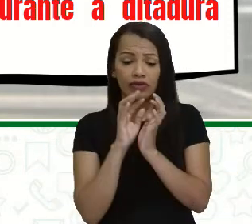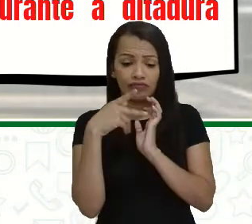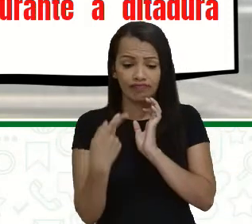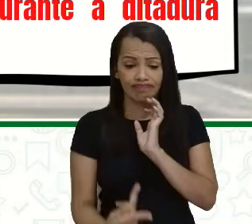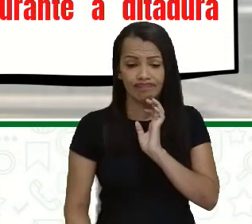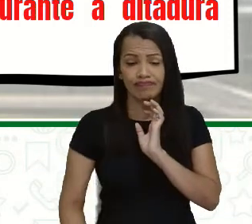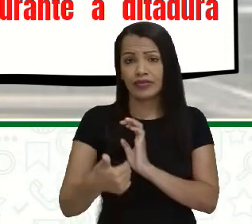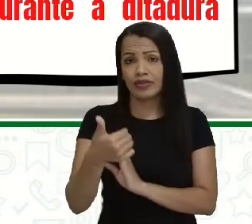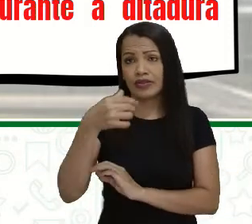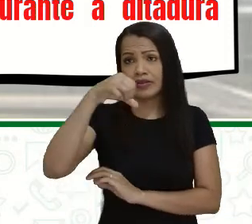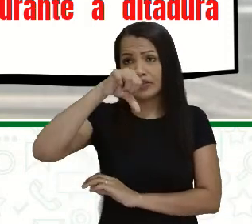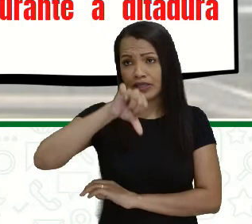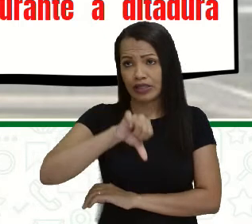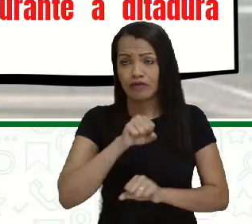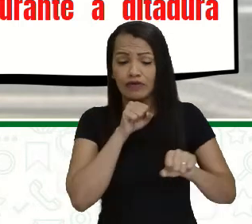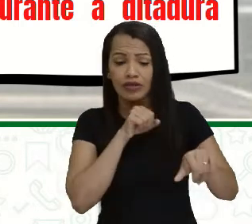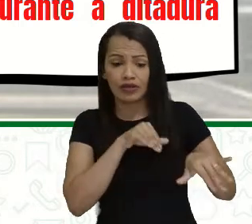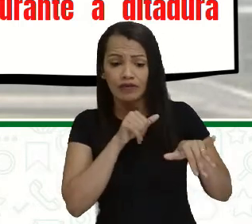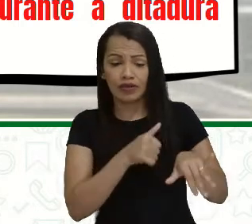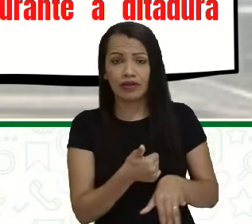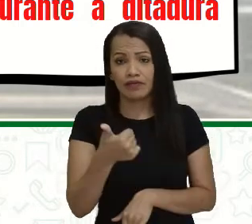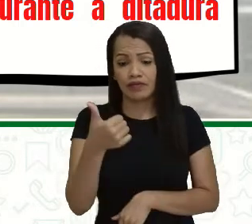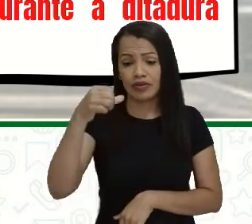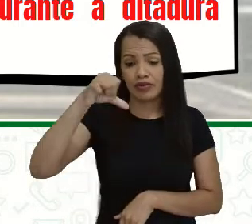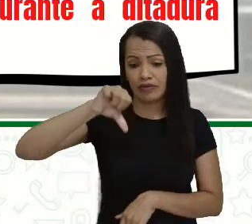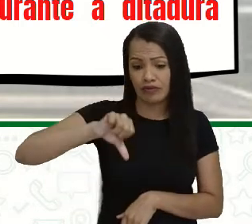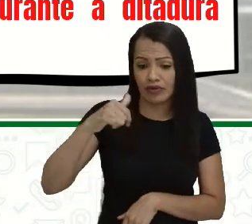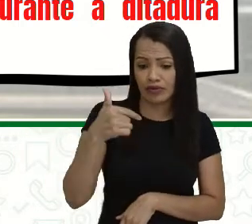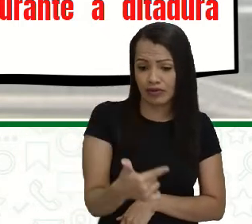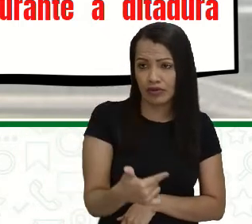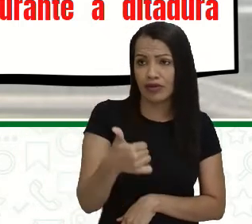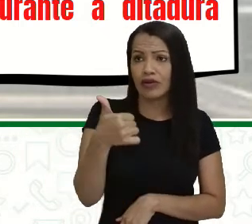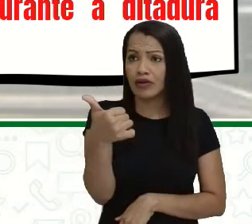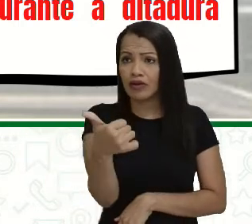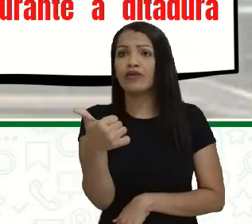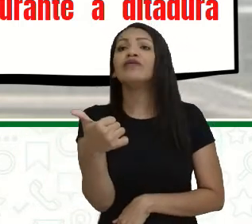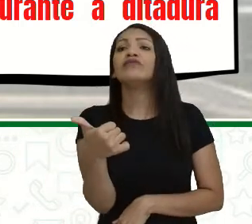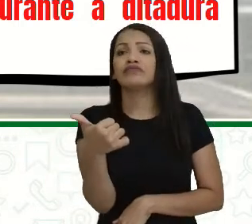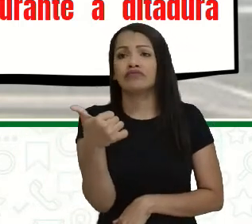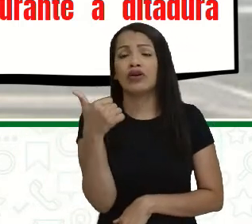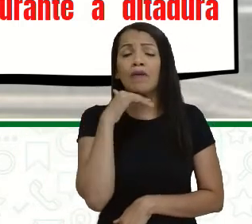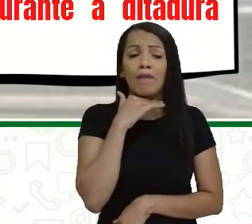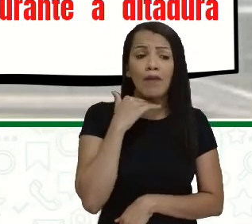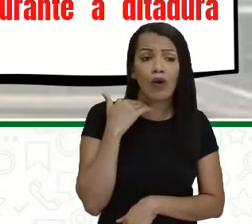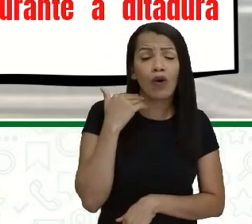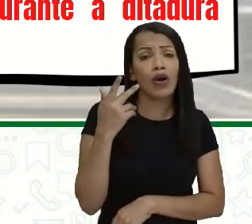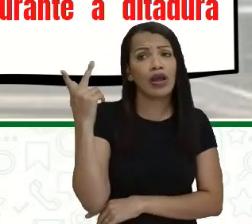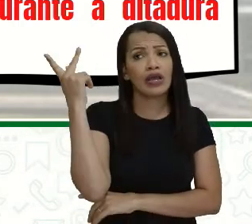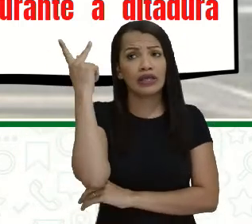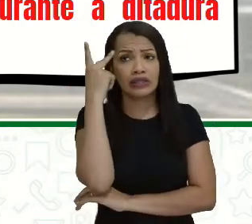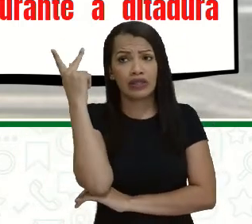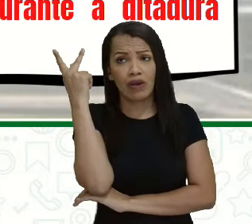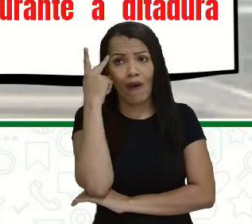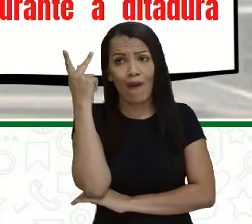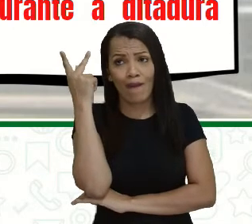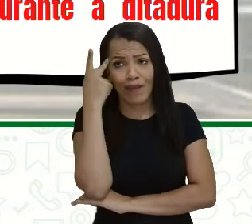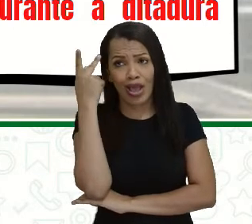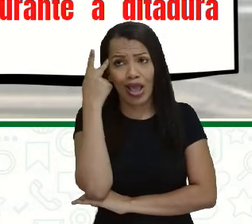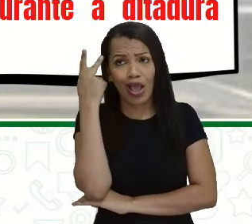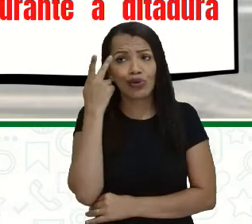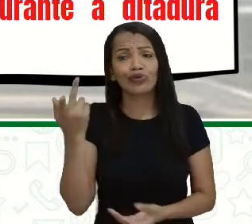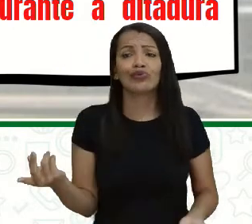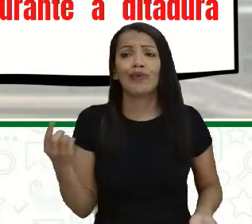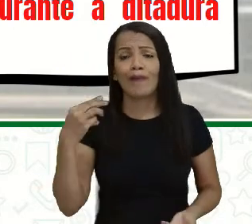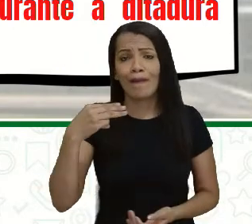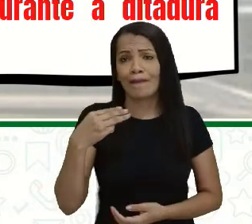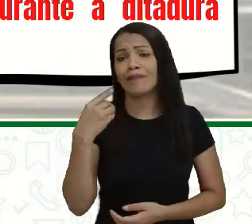Estivesse vivo, ele estaria fazendo, este ano, 101 anos de idade. E